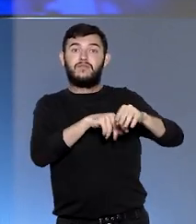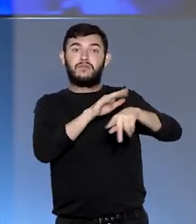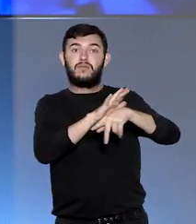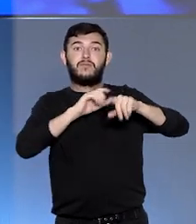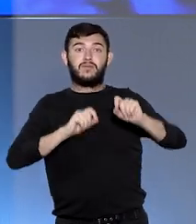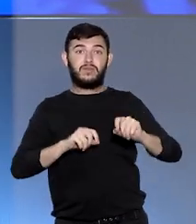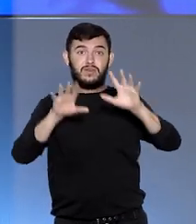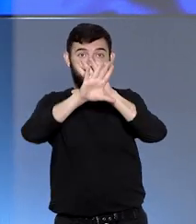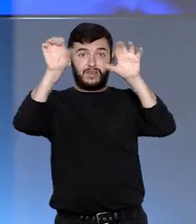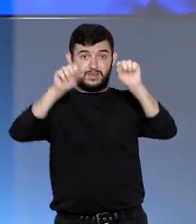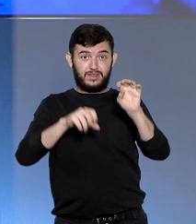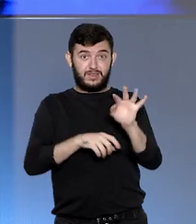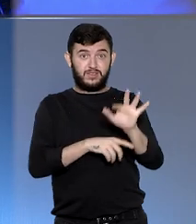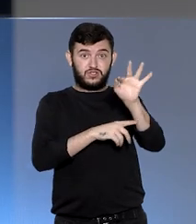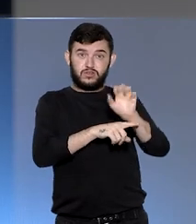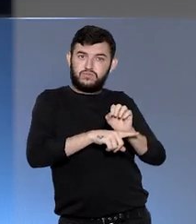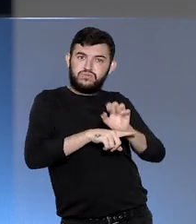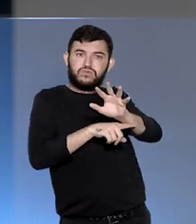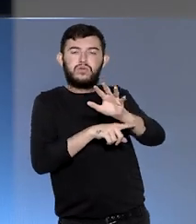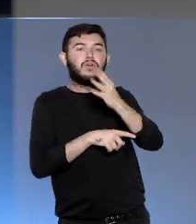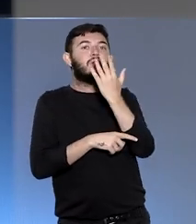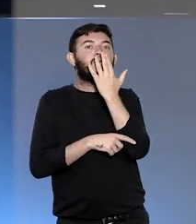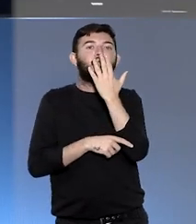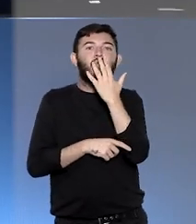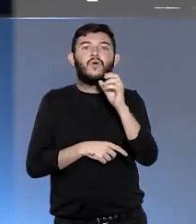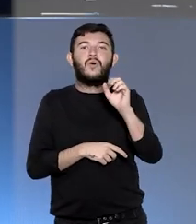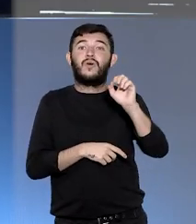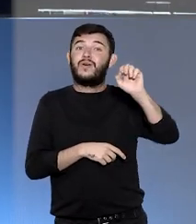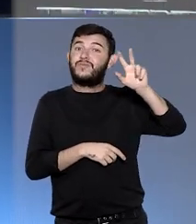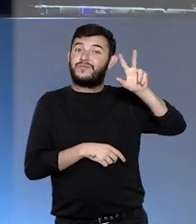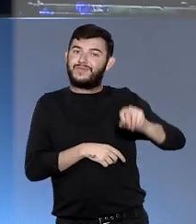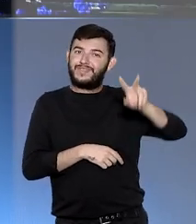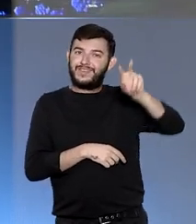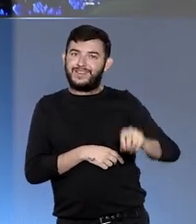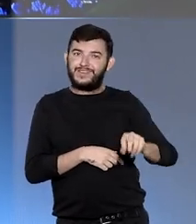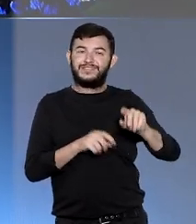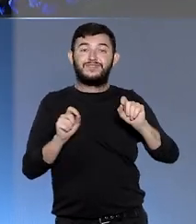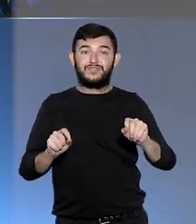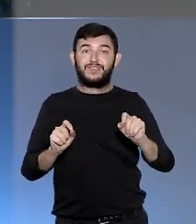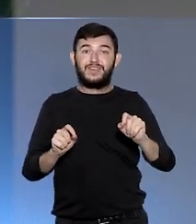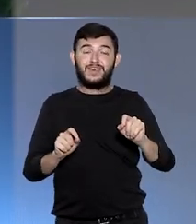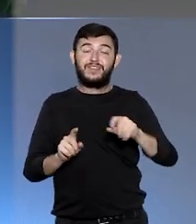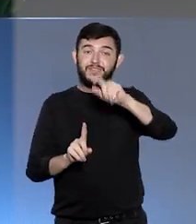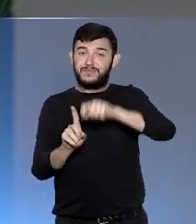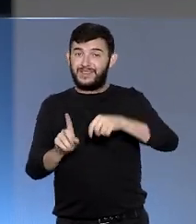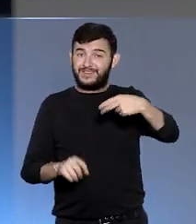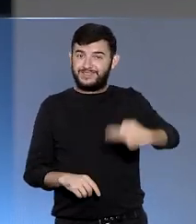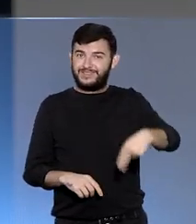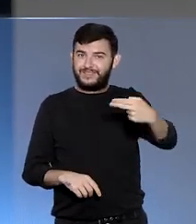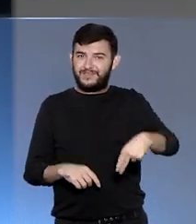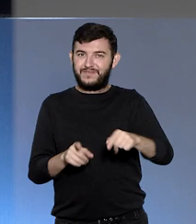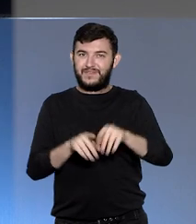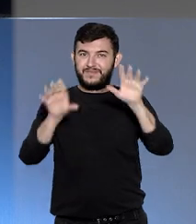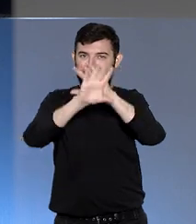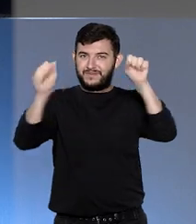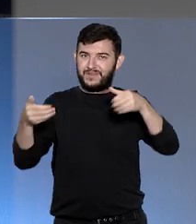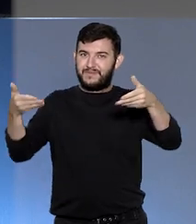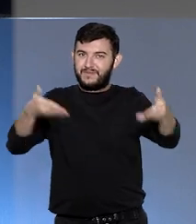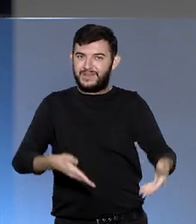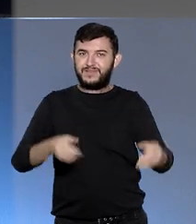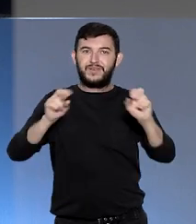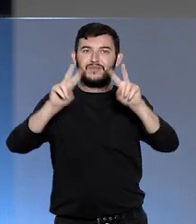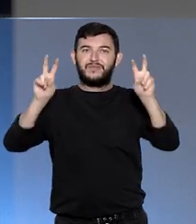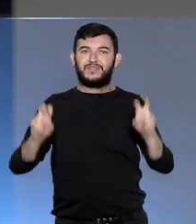STJ em Brasília, toda iluminada de azul. Sempre no penúltimo mês do ano, o tribunal participa da